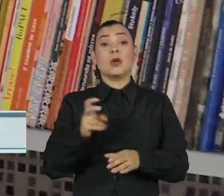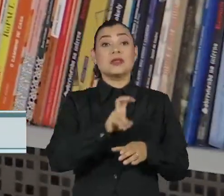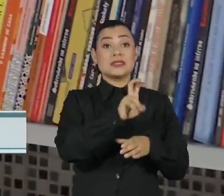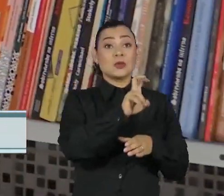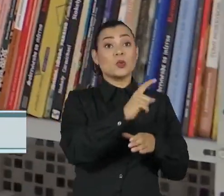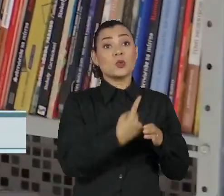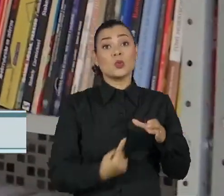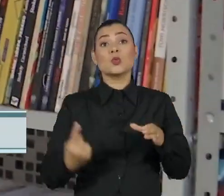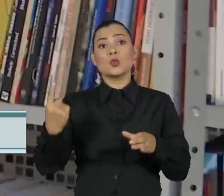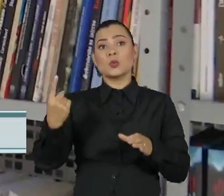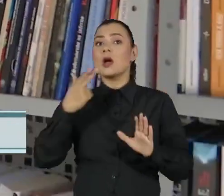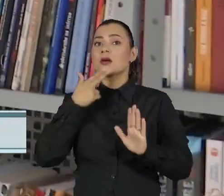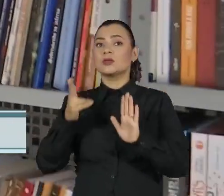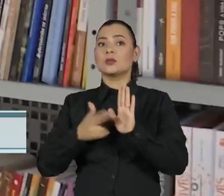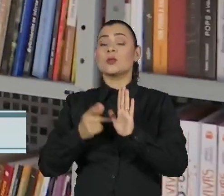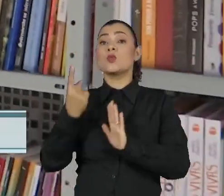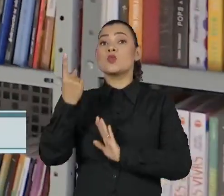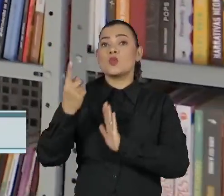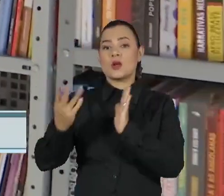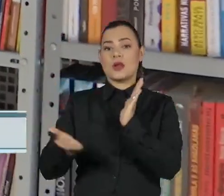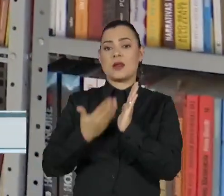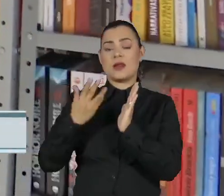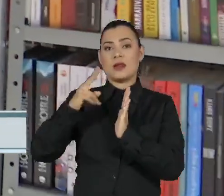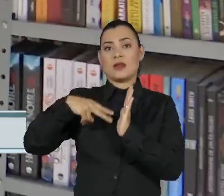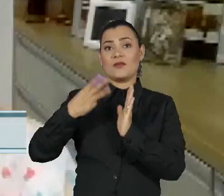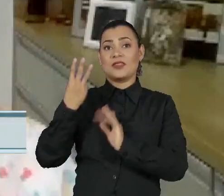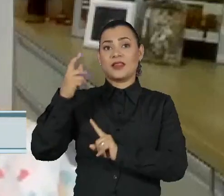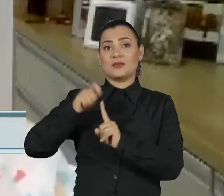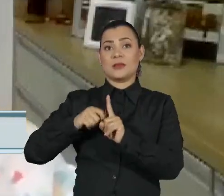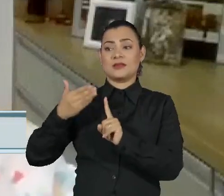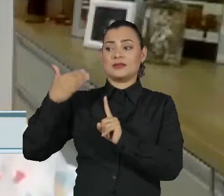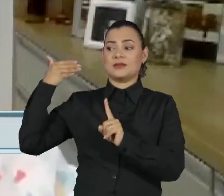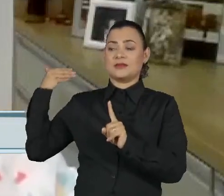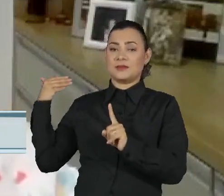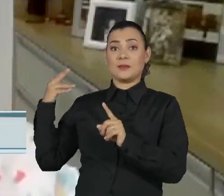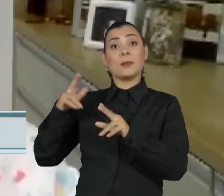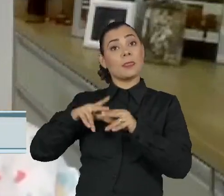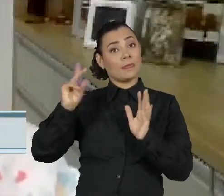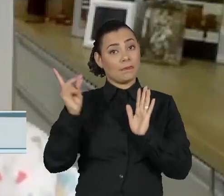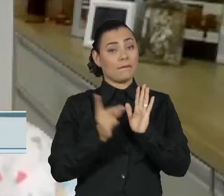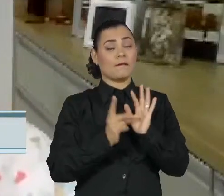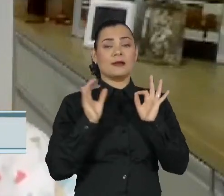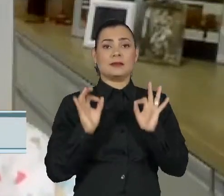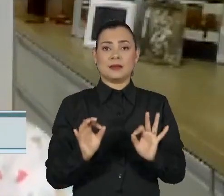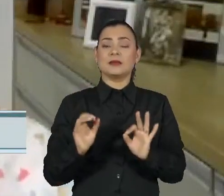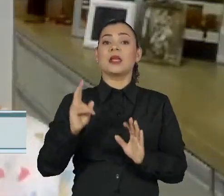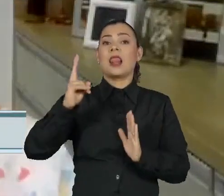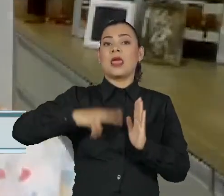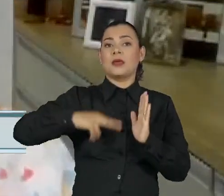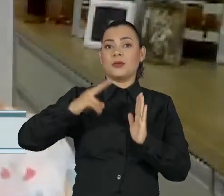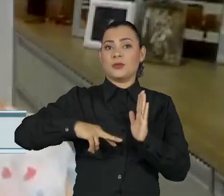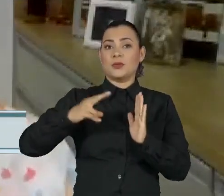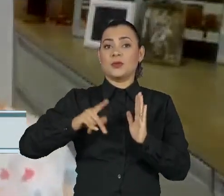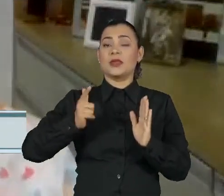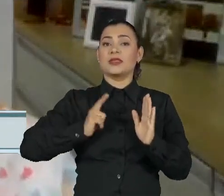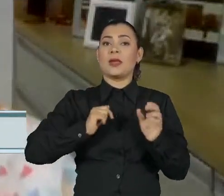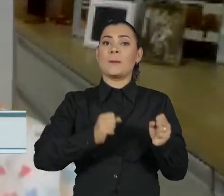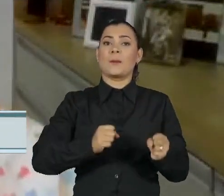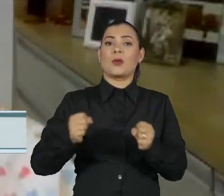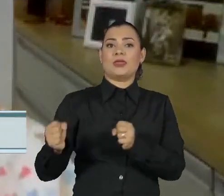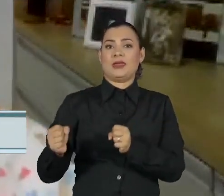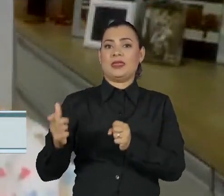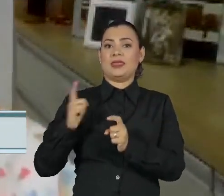cinco declara ter lido um livro nos últimos três meses. Sem dúvida, a leitura tem esse poder,